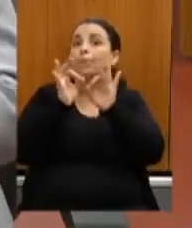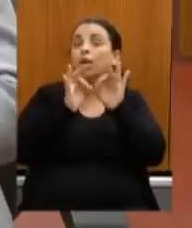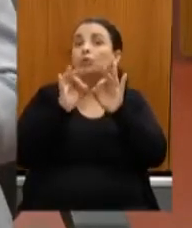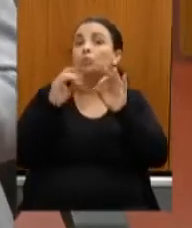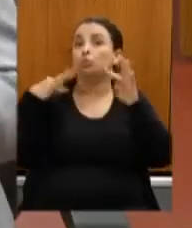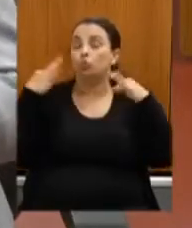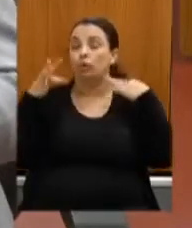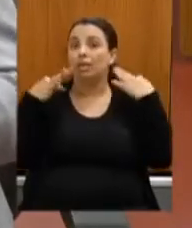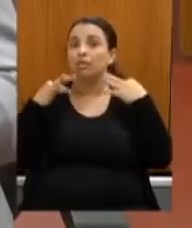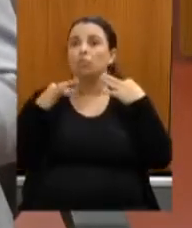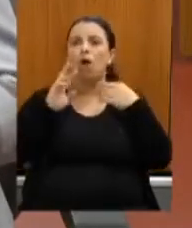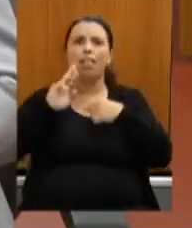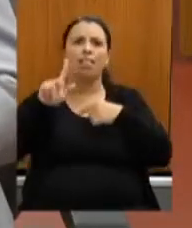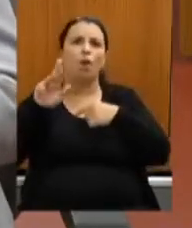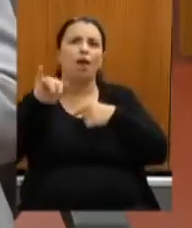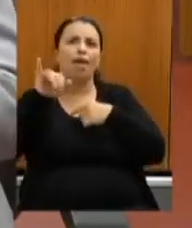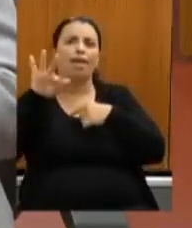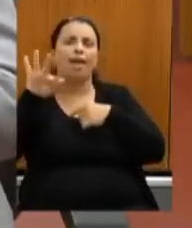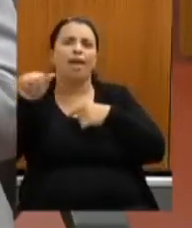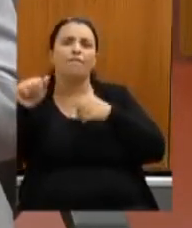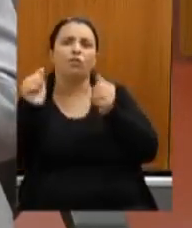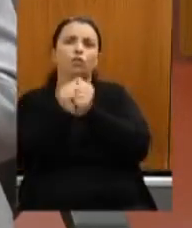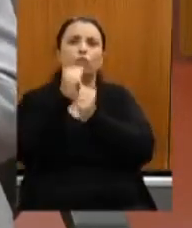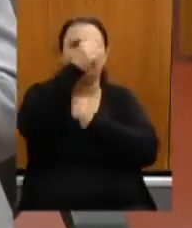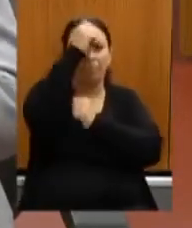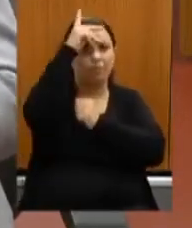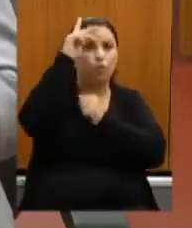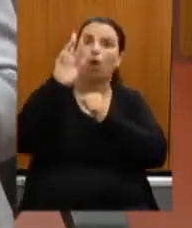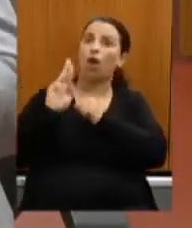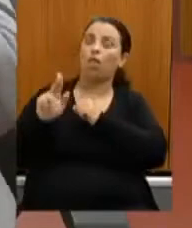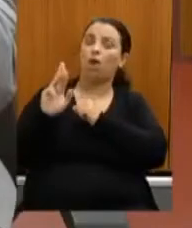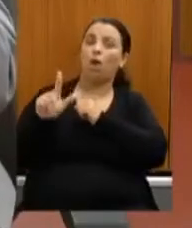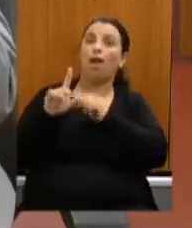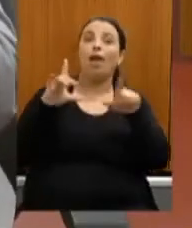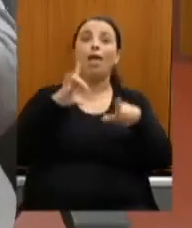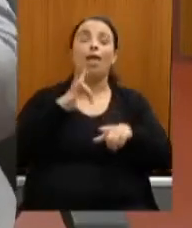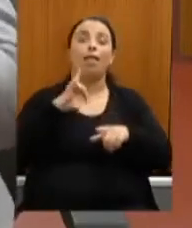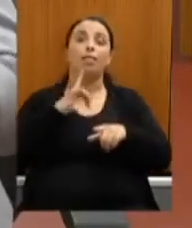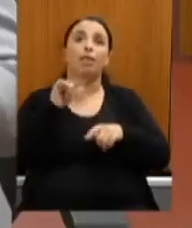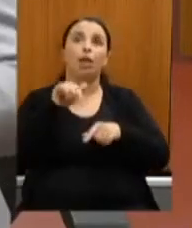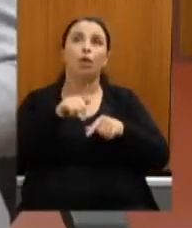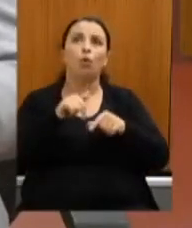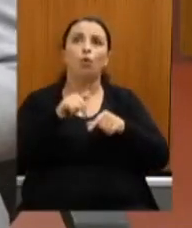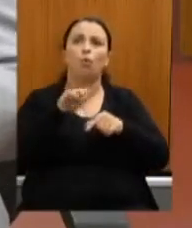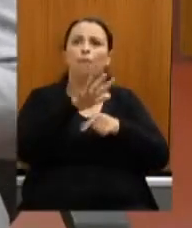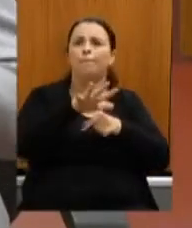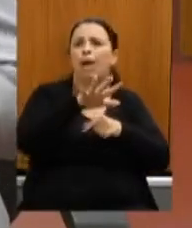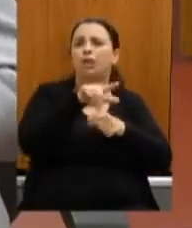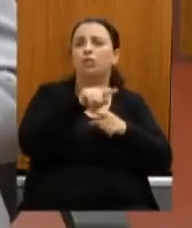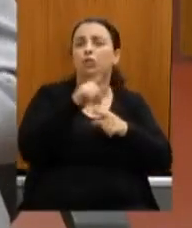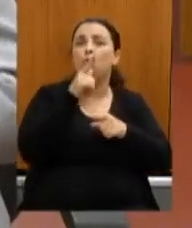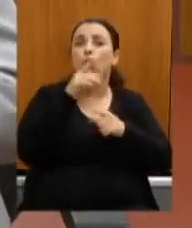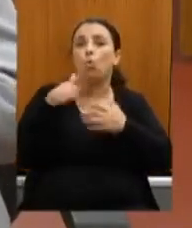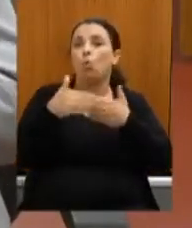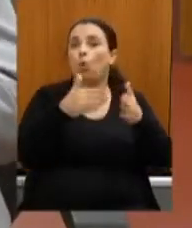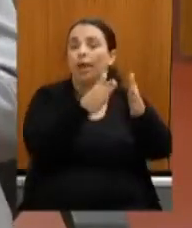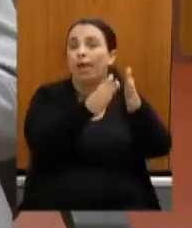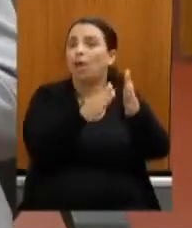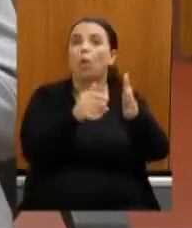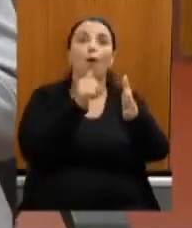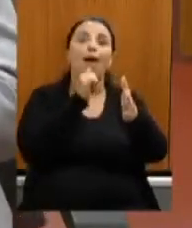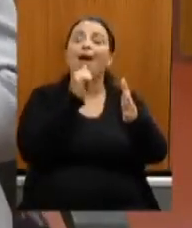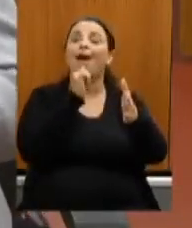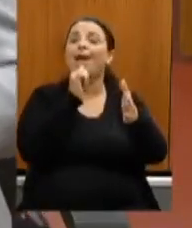lá com a Prefeitura então tem uma parte infelizmente o Rio São Francisco não está todo